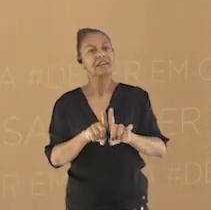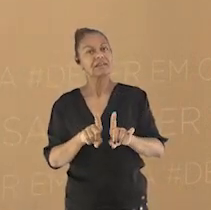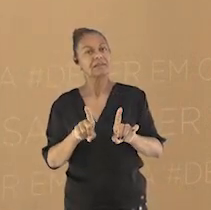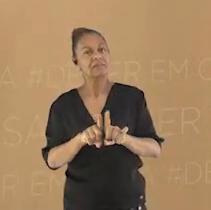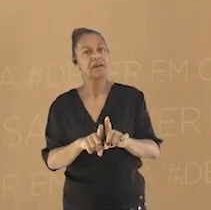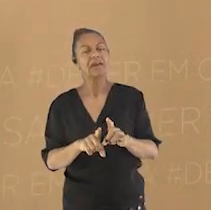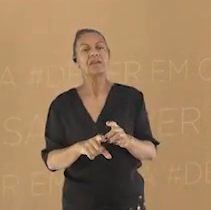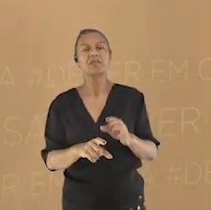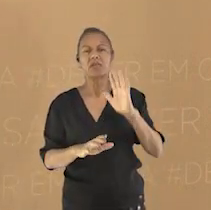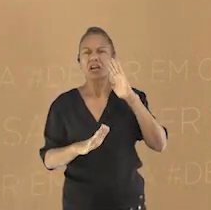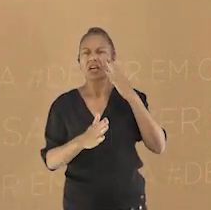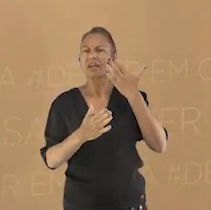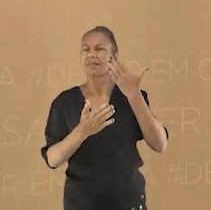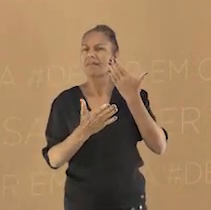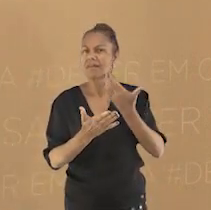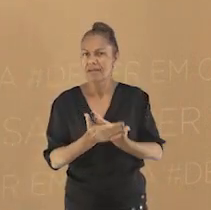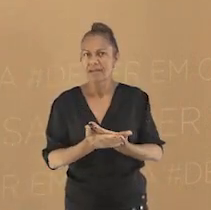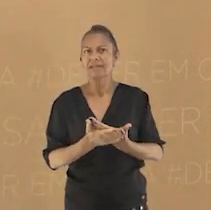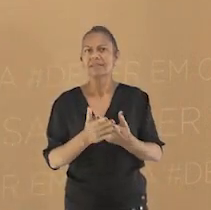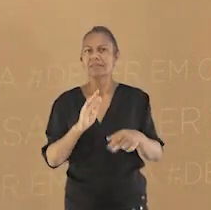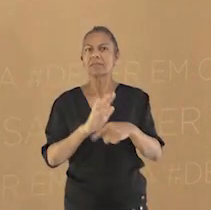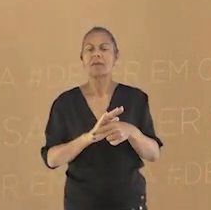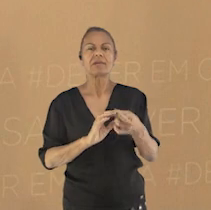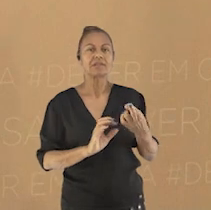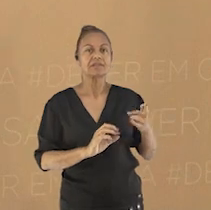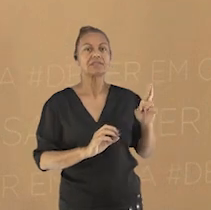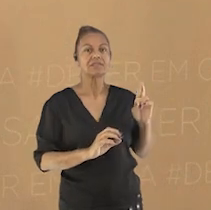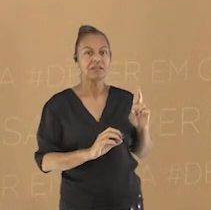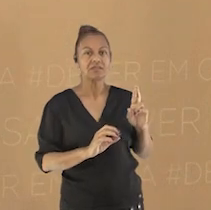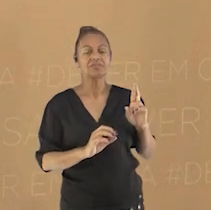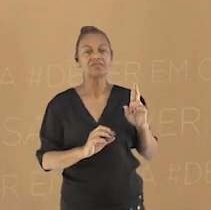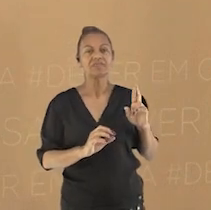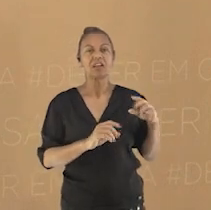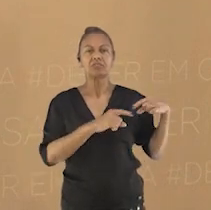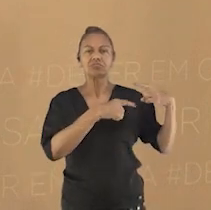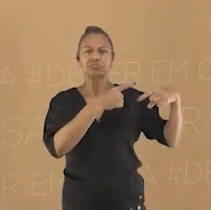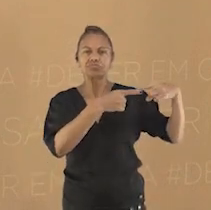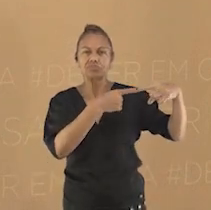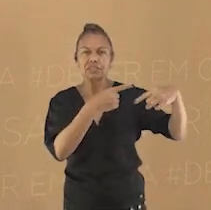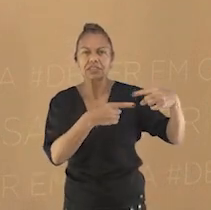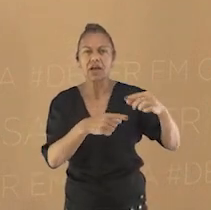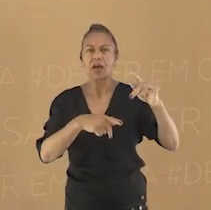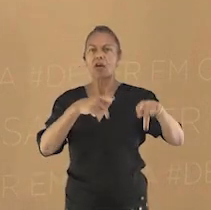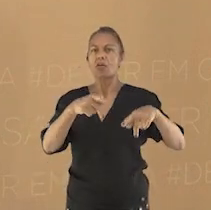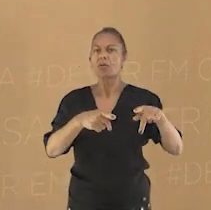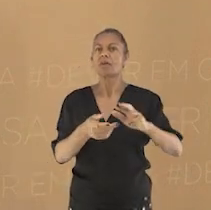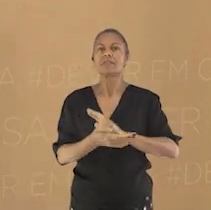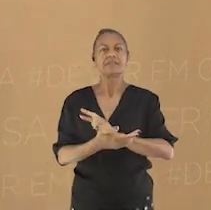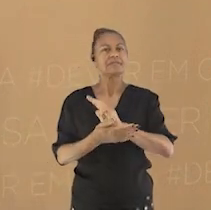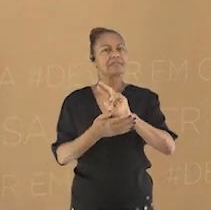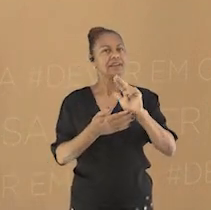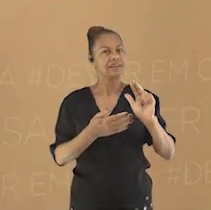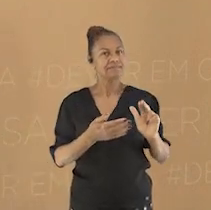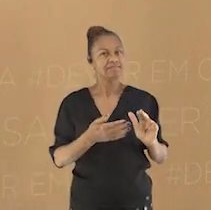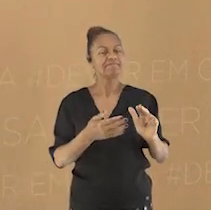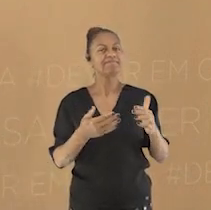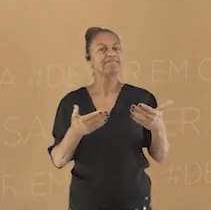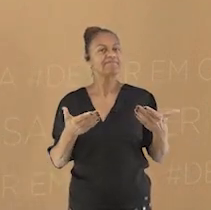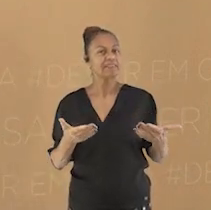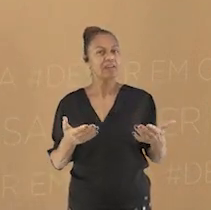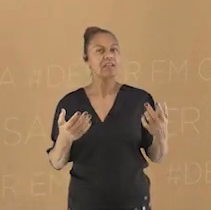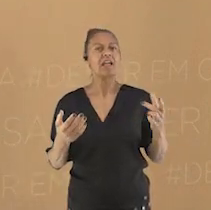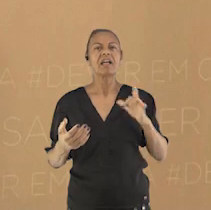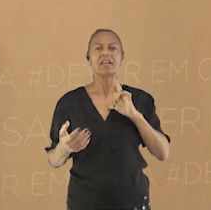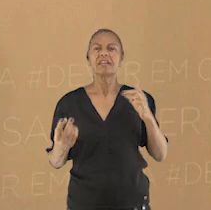gerações e povos. Abordam conhecimentos, histórias, valores e orientações sobre as formas de